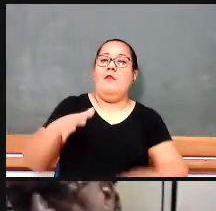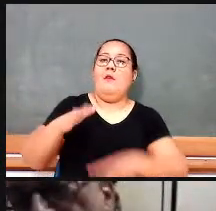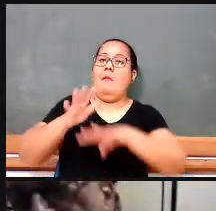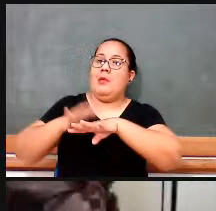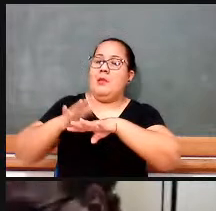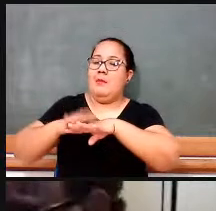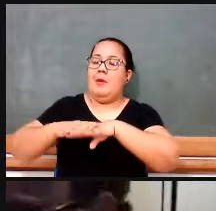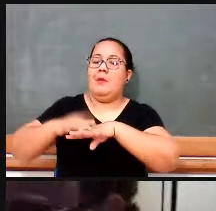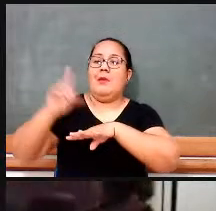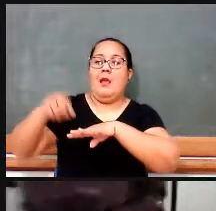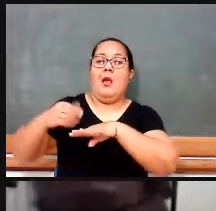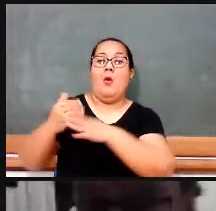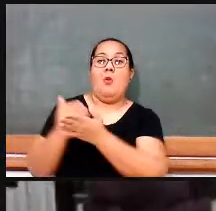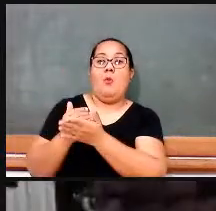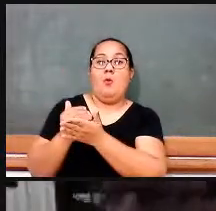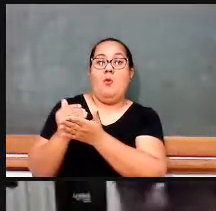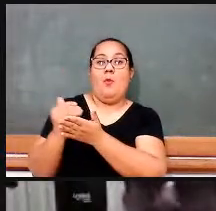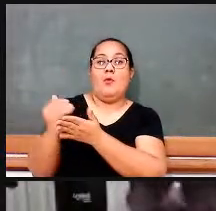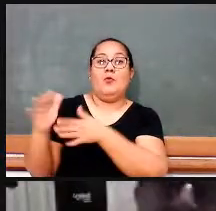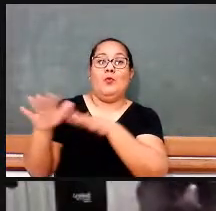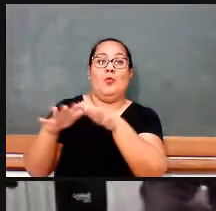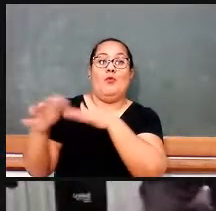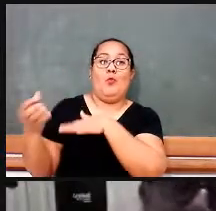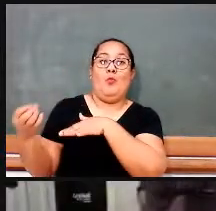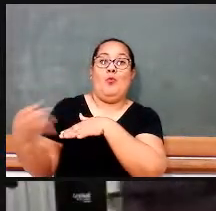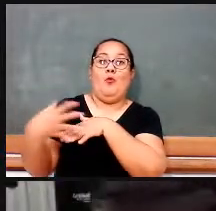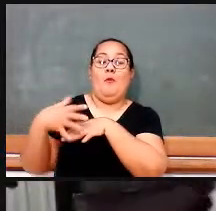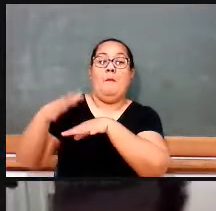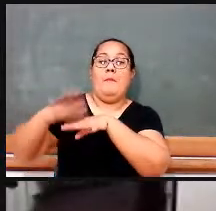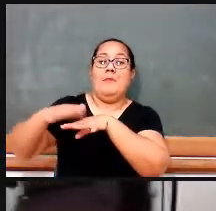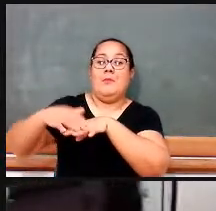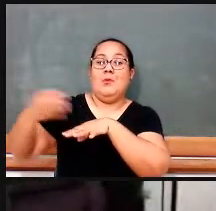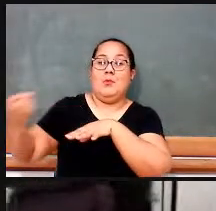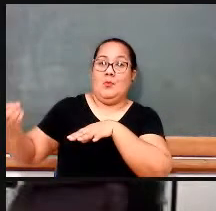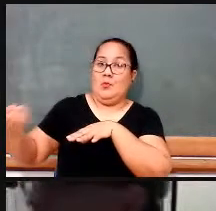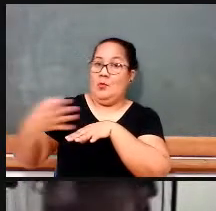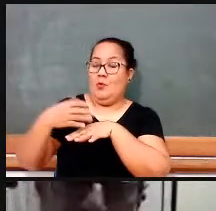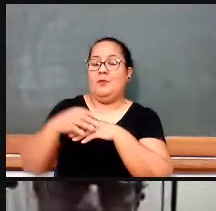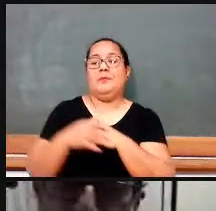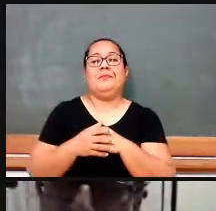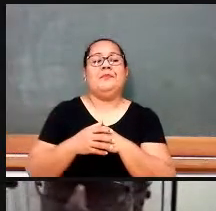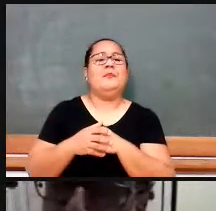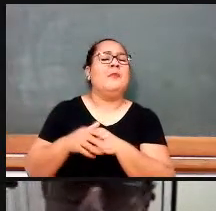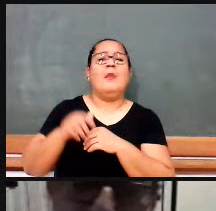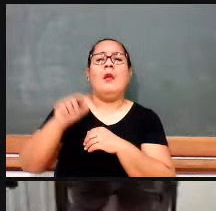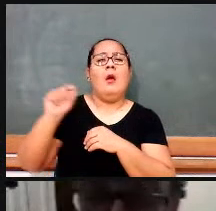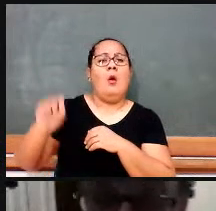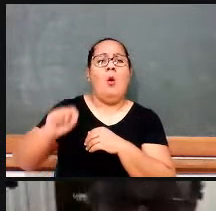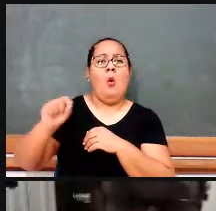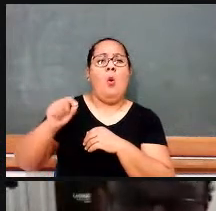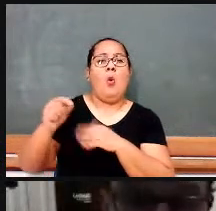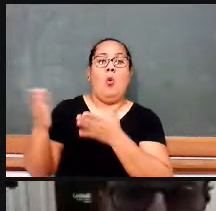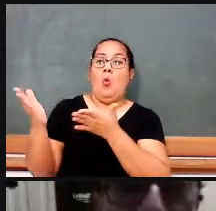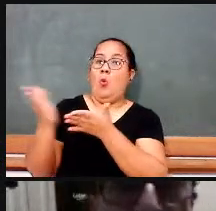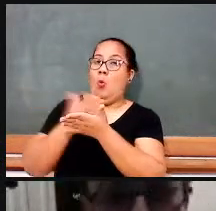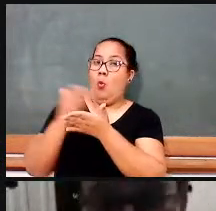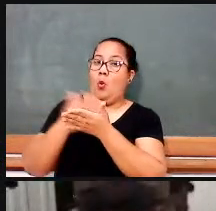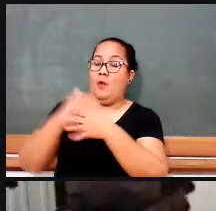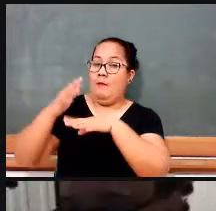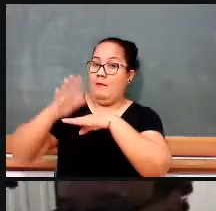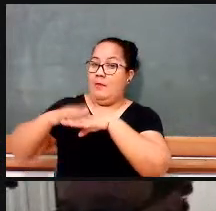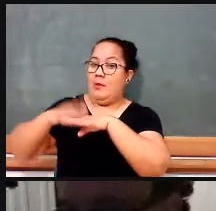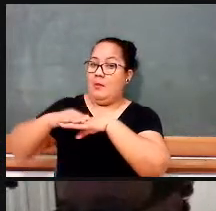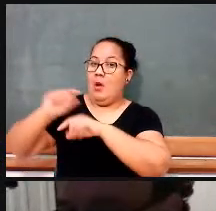movimento da matemática moderna. E aí, nós vamos falar que os livros didáticos, eles